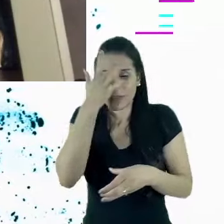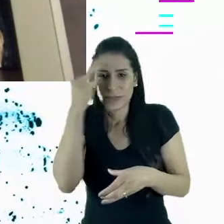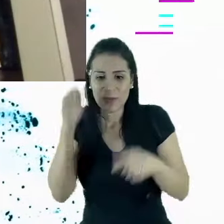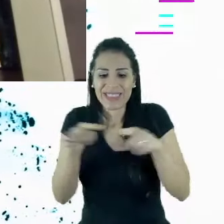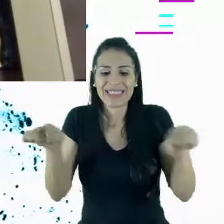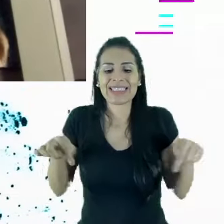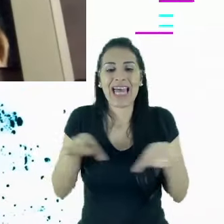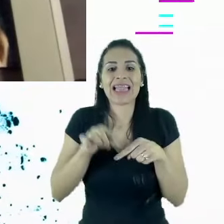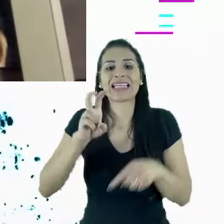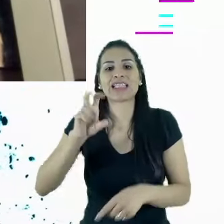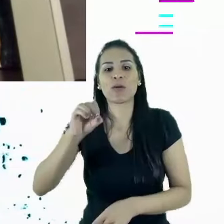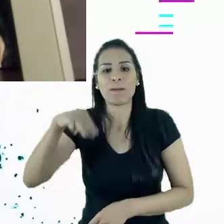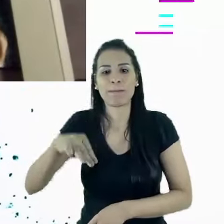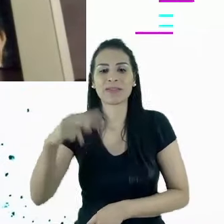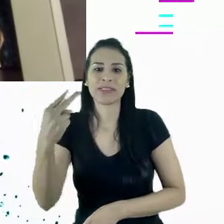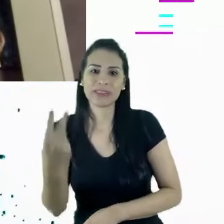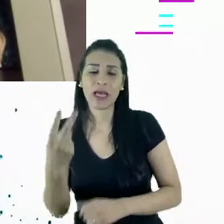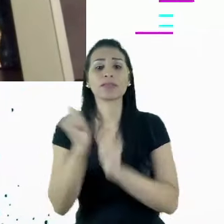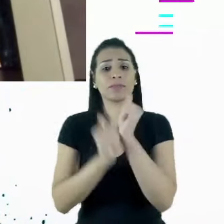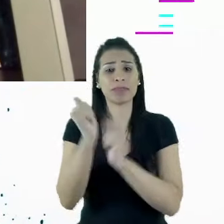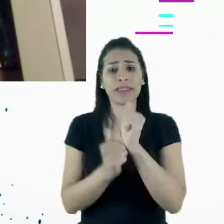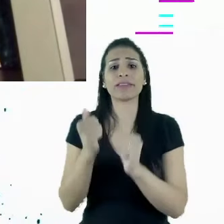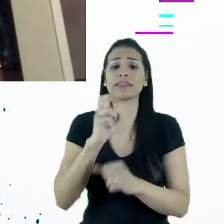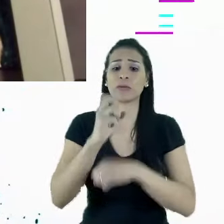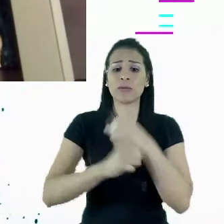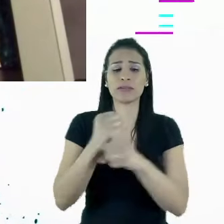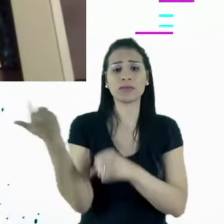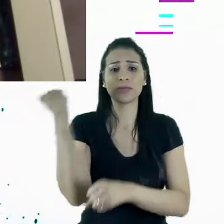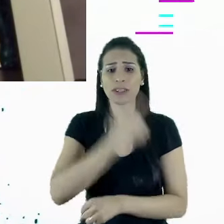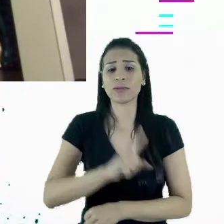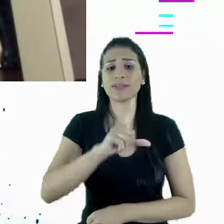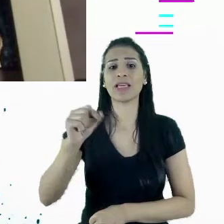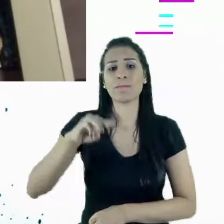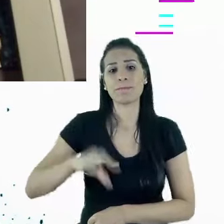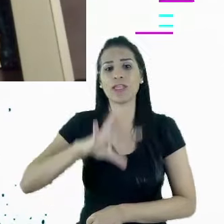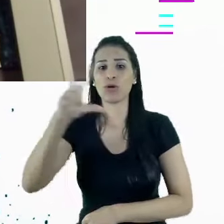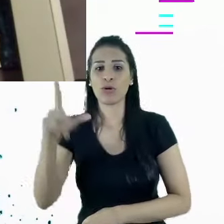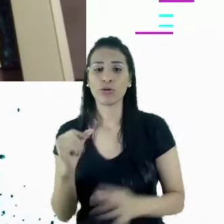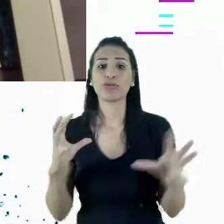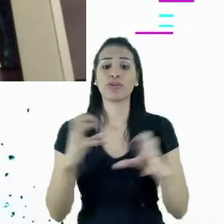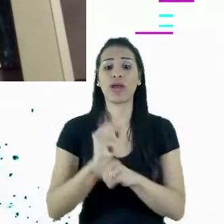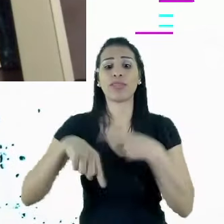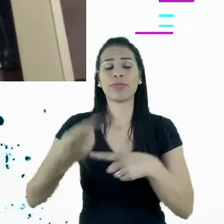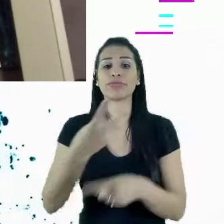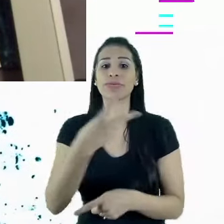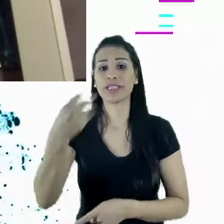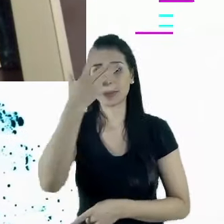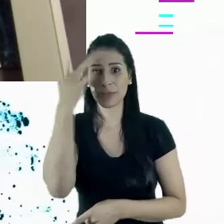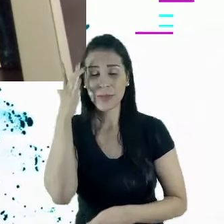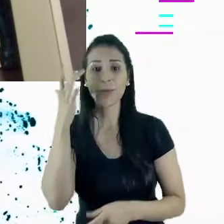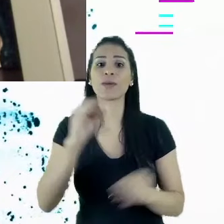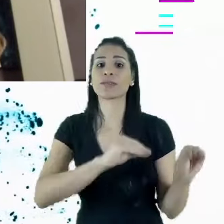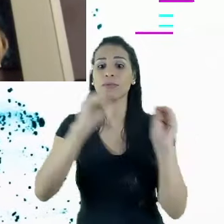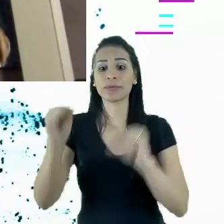quadrados, para uma empresa que chegou a faturar 100 milhões em cinco anos, 200 pessoas, fomos para um galpão bem grande. E aí foi a